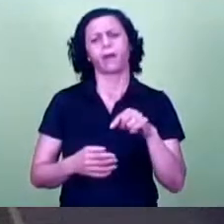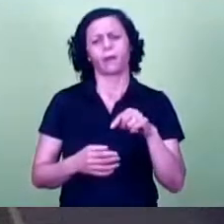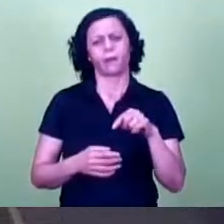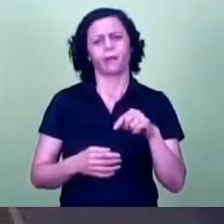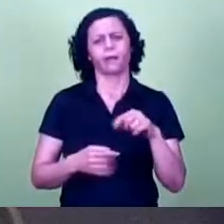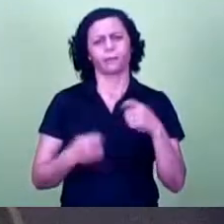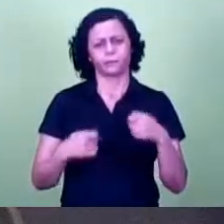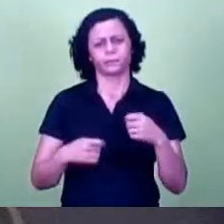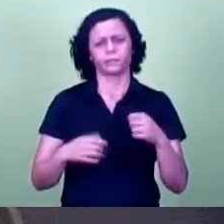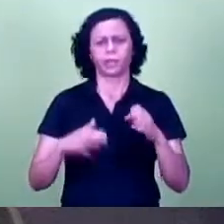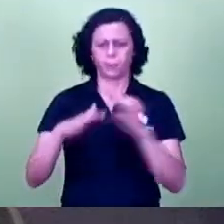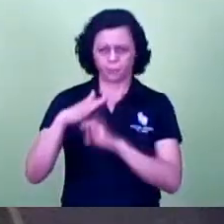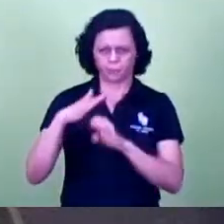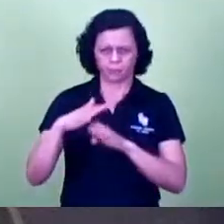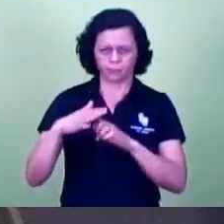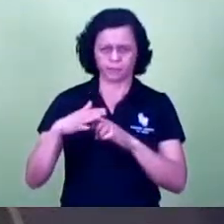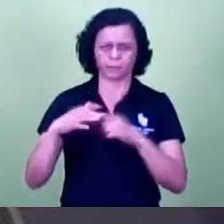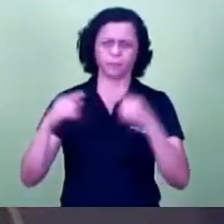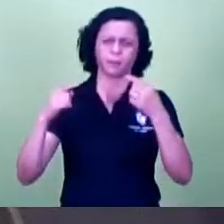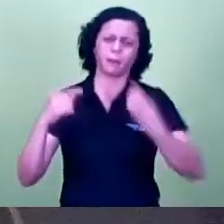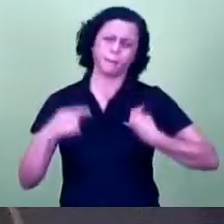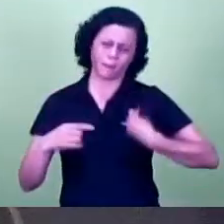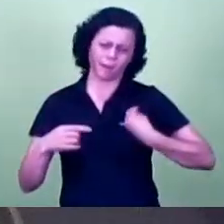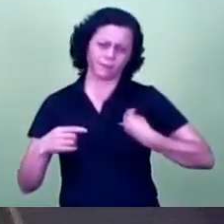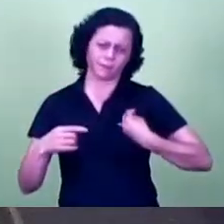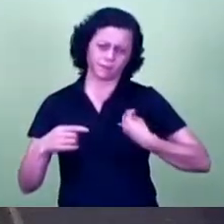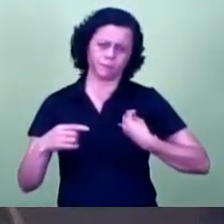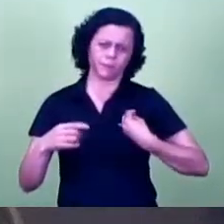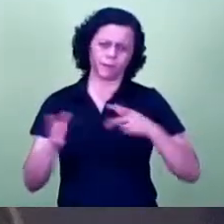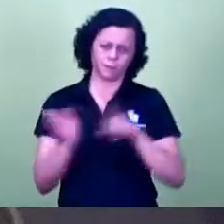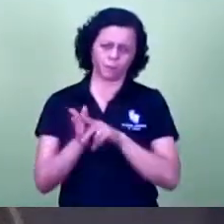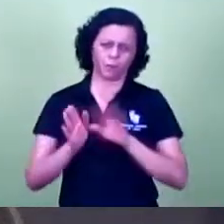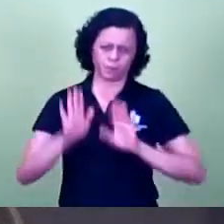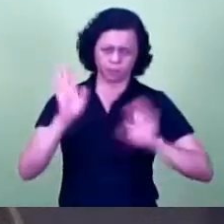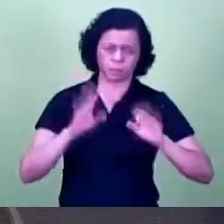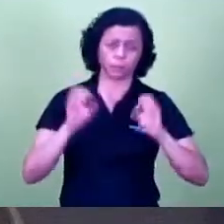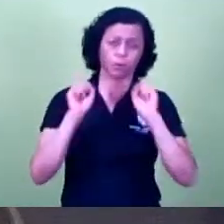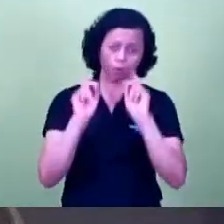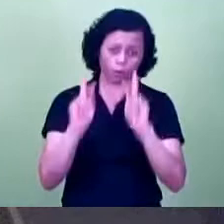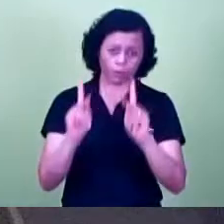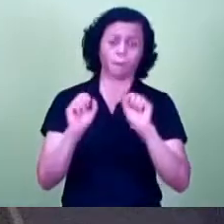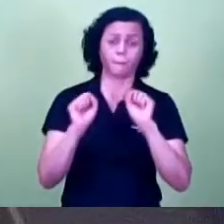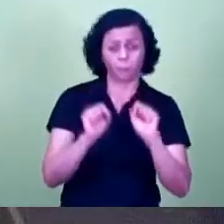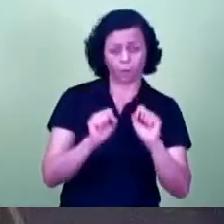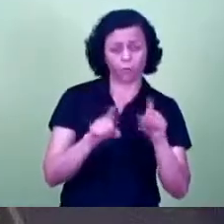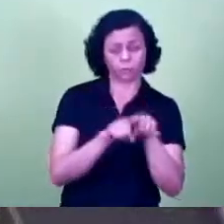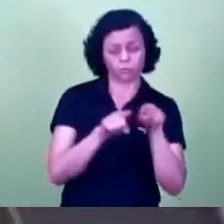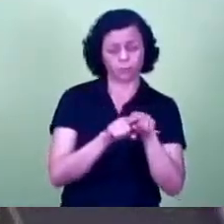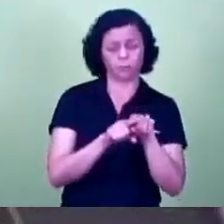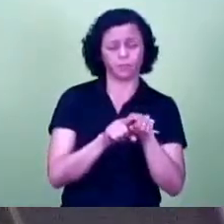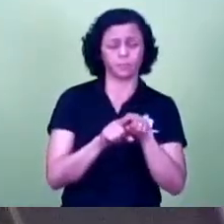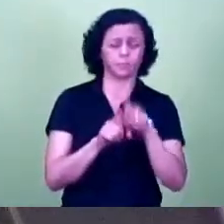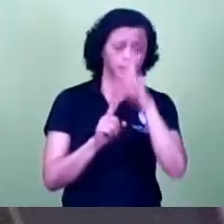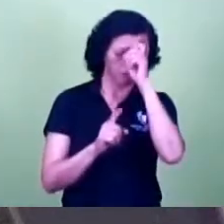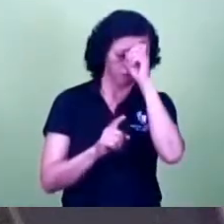na lei se tem como a gente alterar se pode ou não ter também um hospital de referência aqui no nosso município